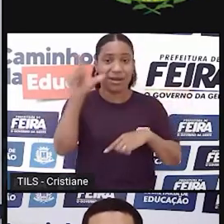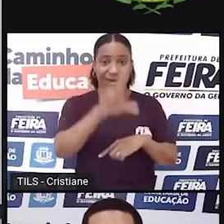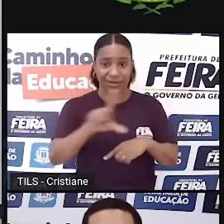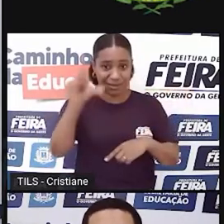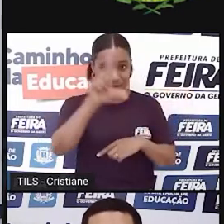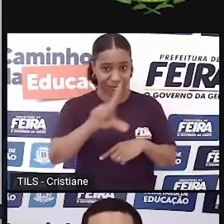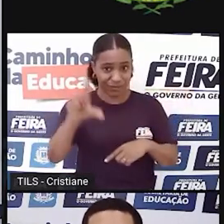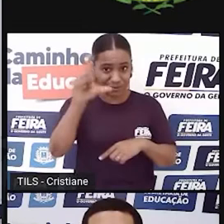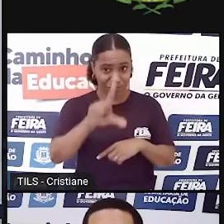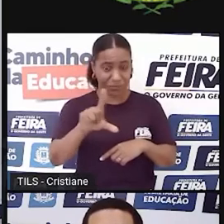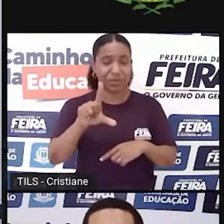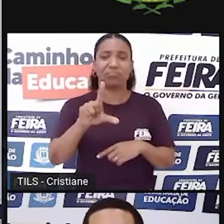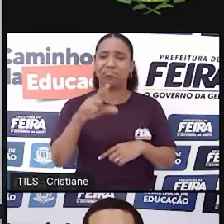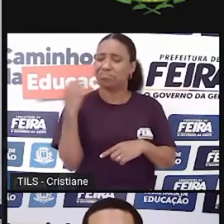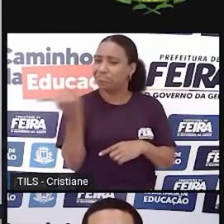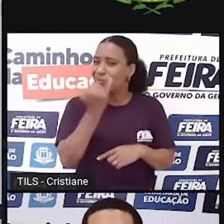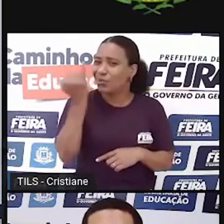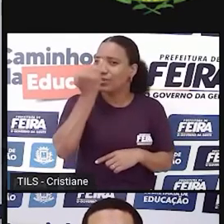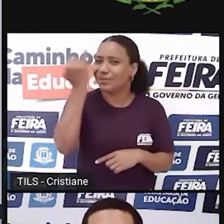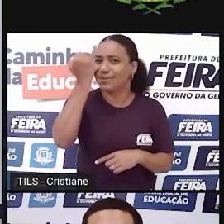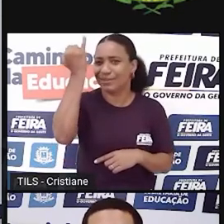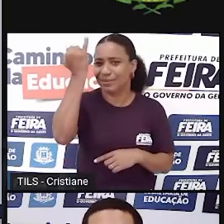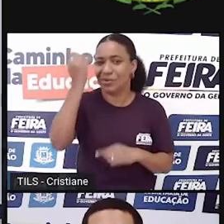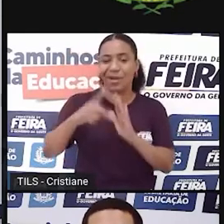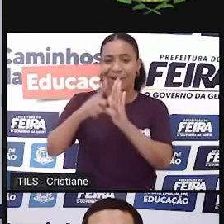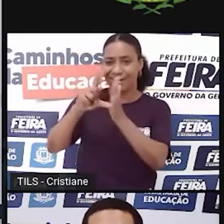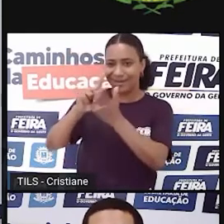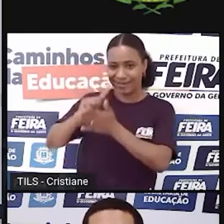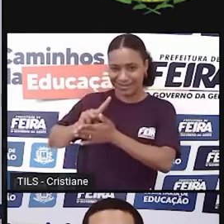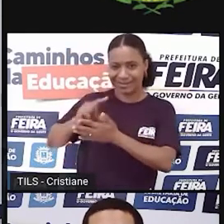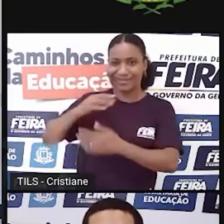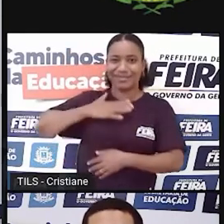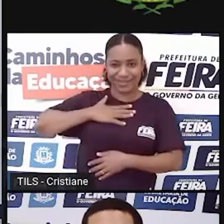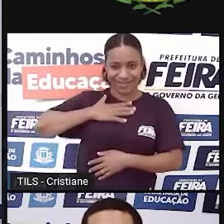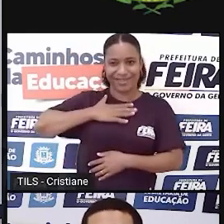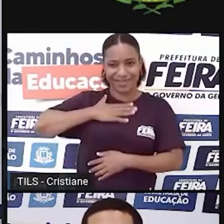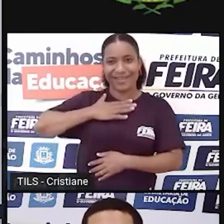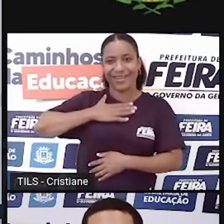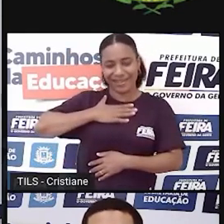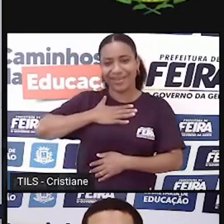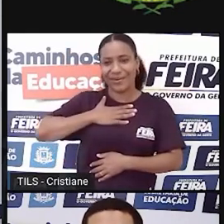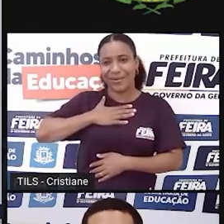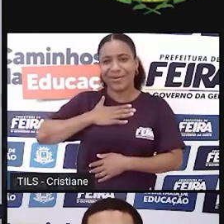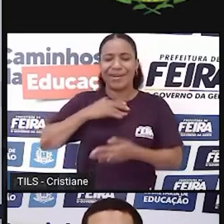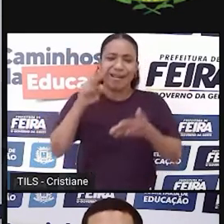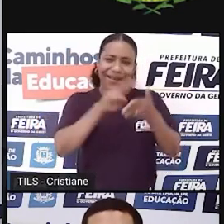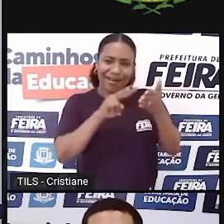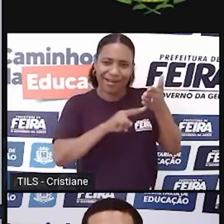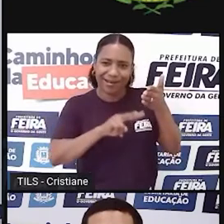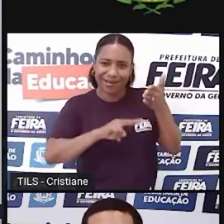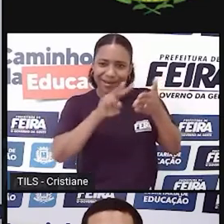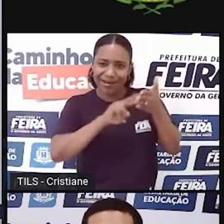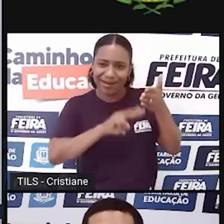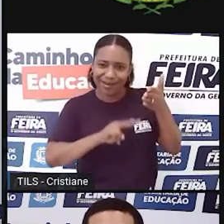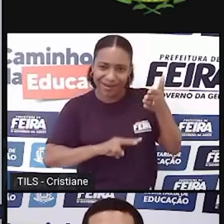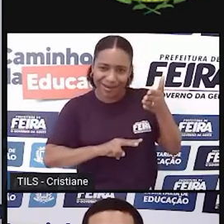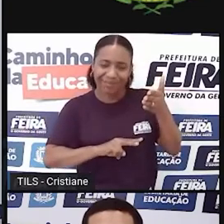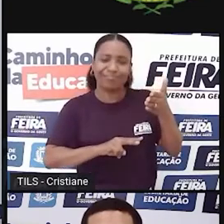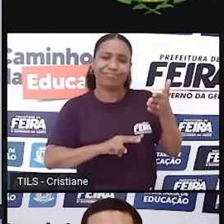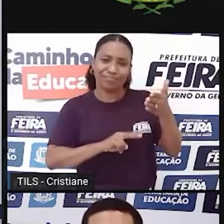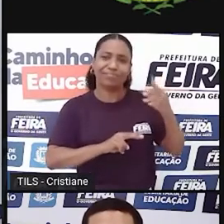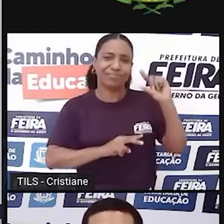antes de eu ter acesso a essas novas leituras, e uma Cláudia após essas